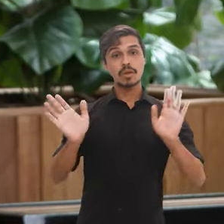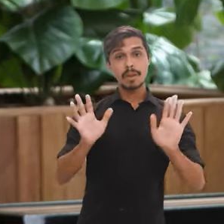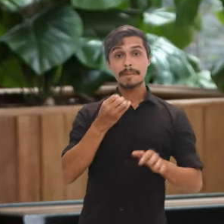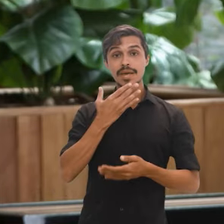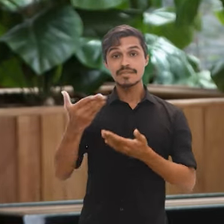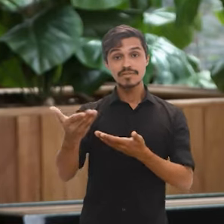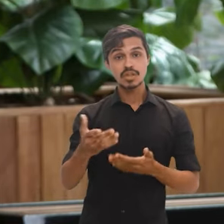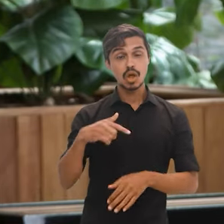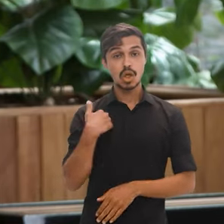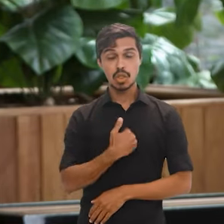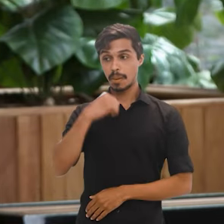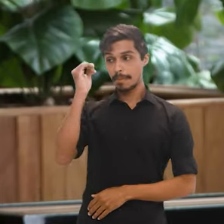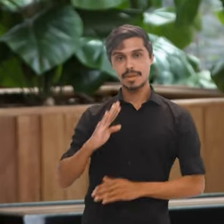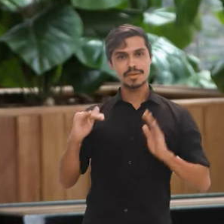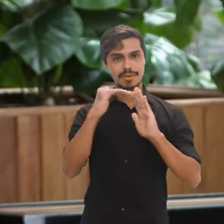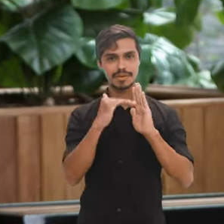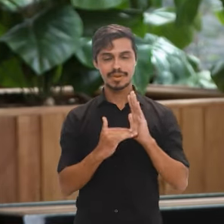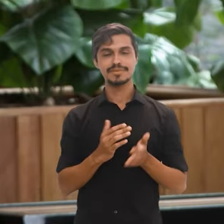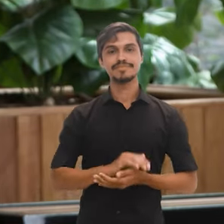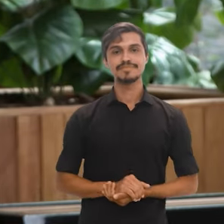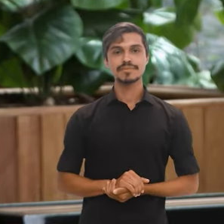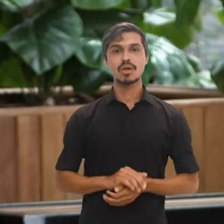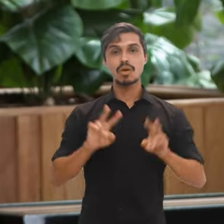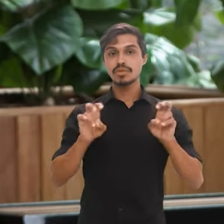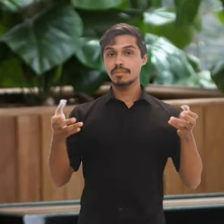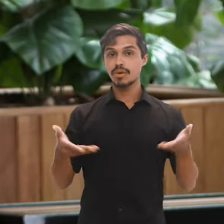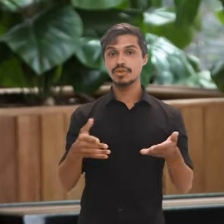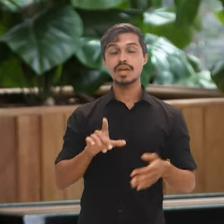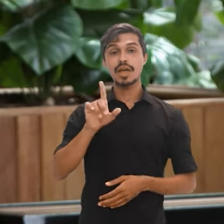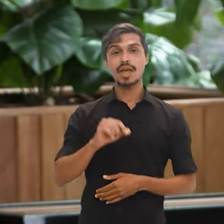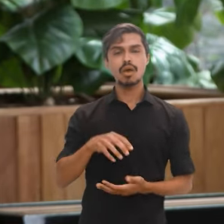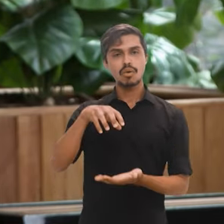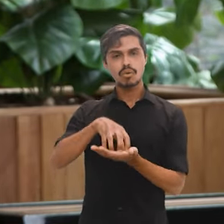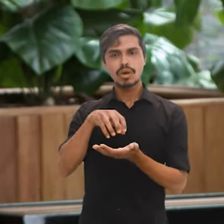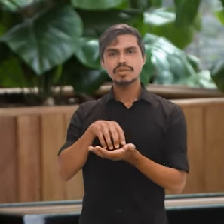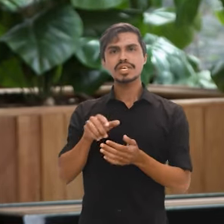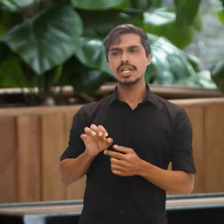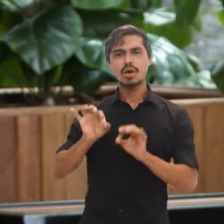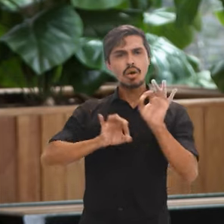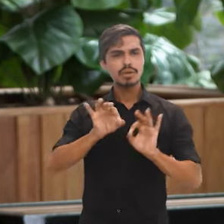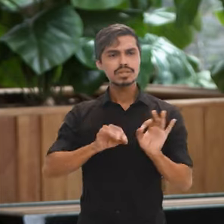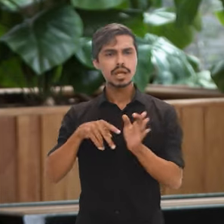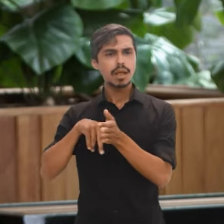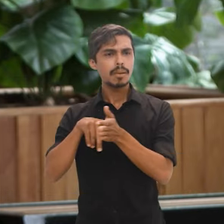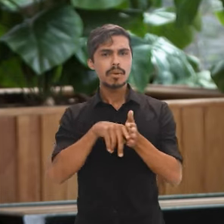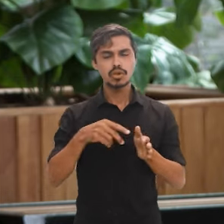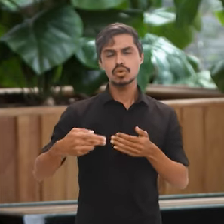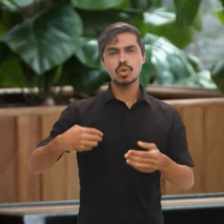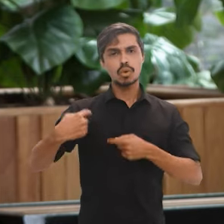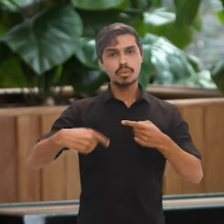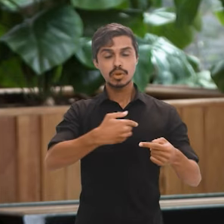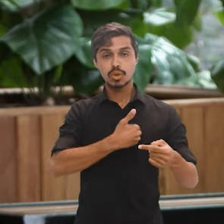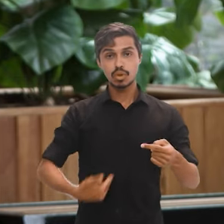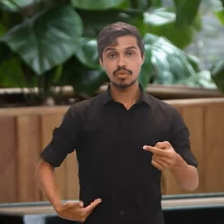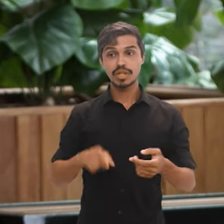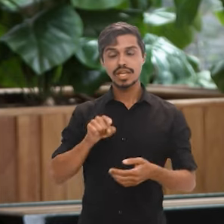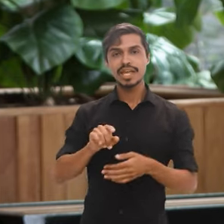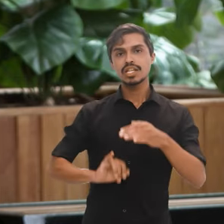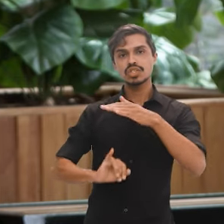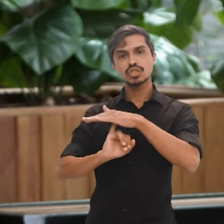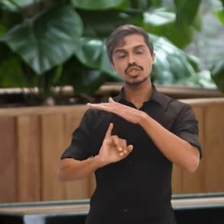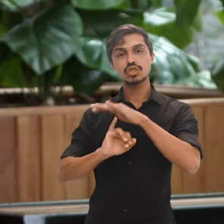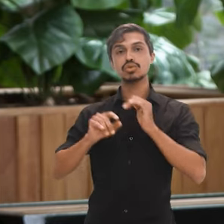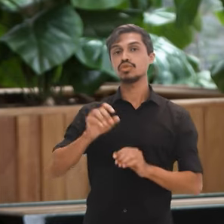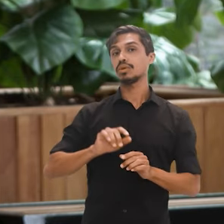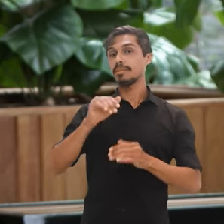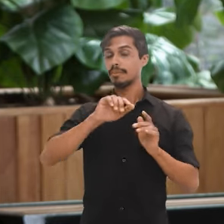Olá, seja muito bem-vindo ao Brasil em Pauta. O tema de hoje é o órgão que norteia as políticas públicas do país, o